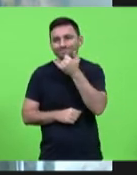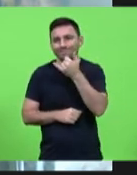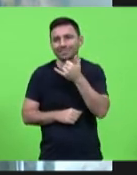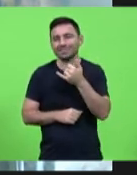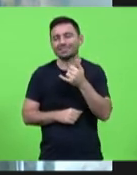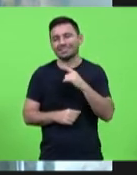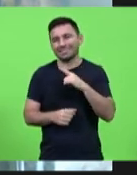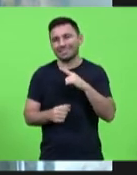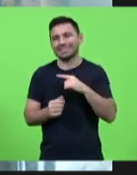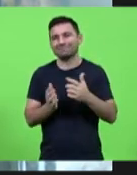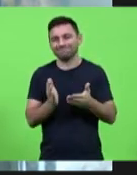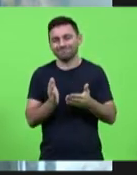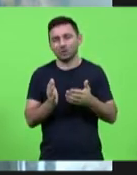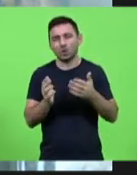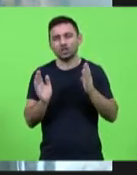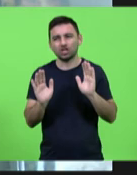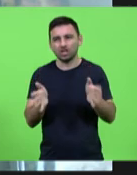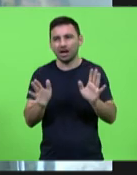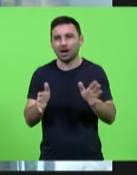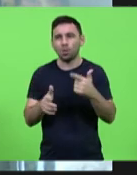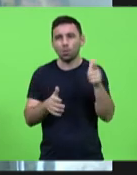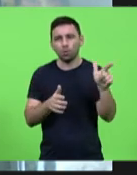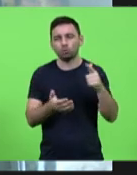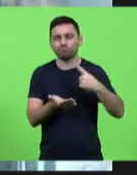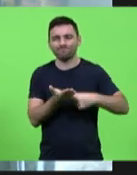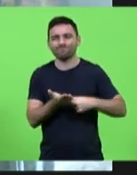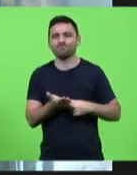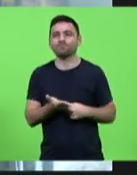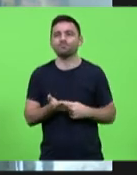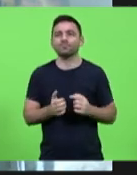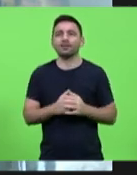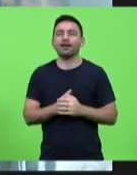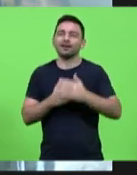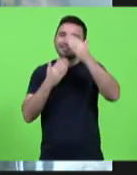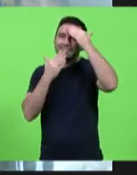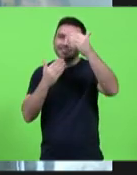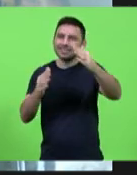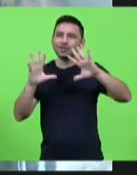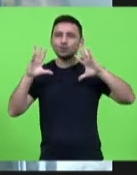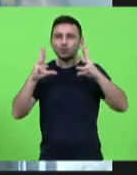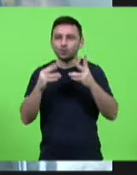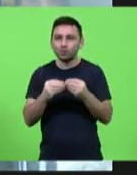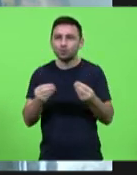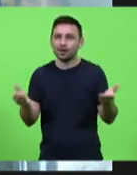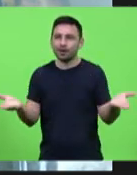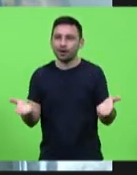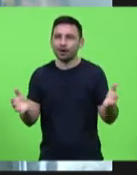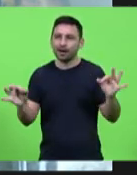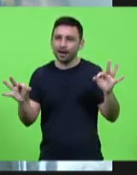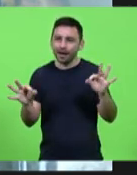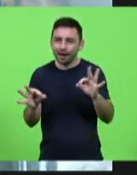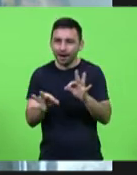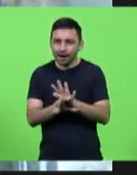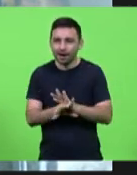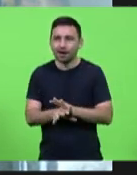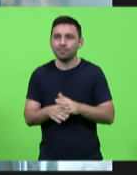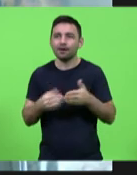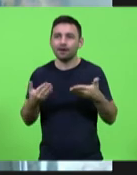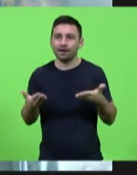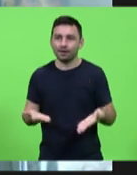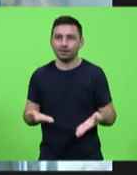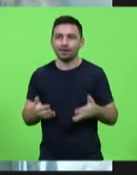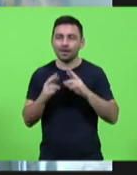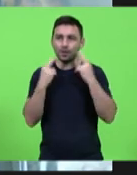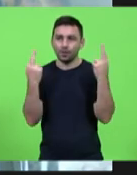agenda e por isso não estaria presente conosco quero agradecer a todos e todas desta forma eu encerro a presente